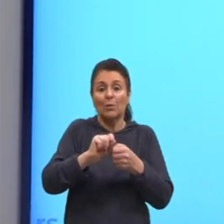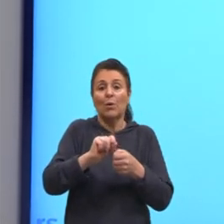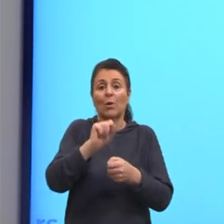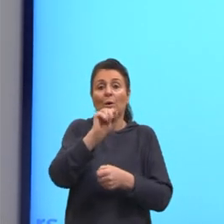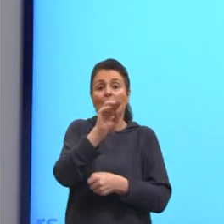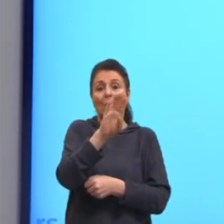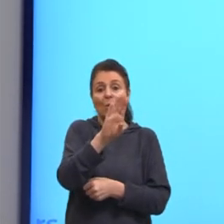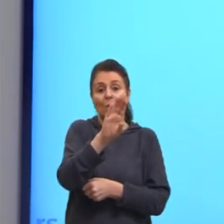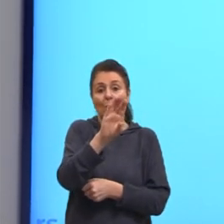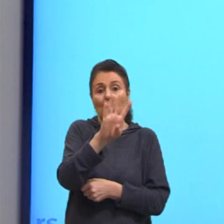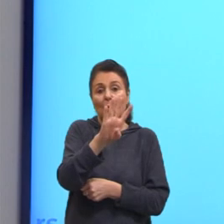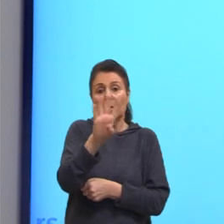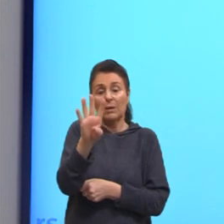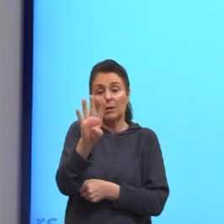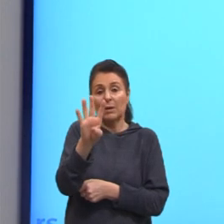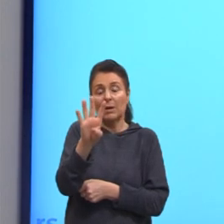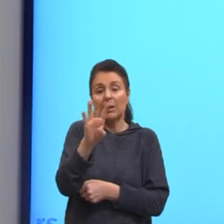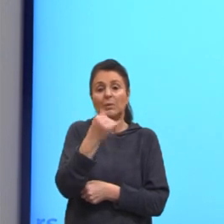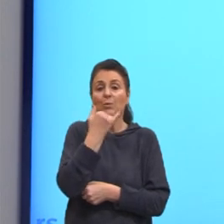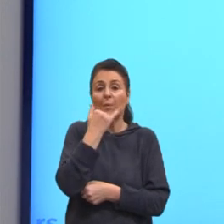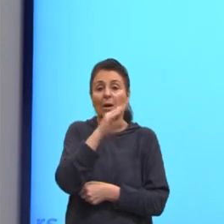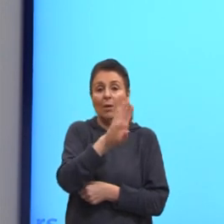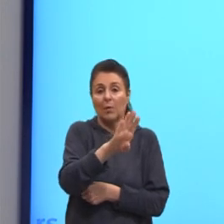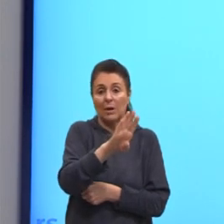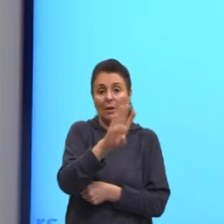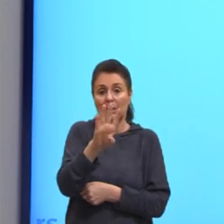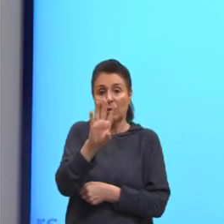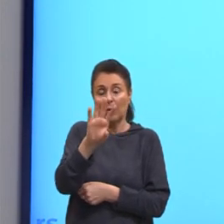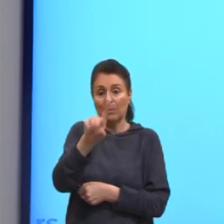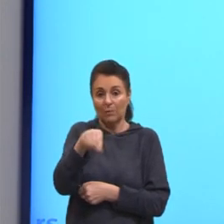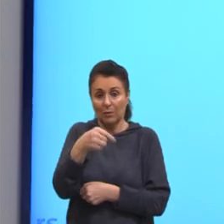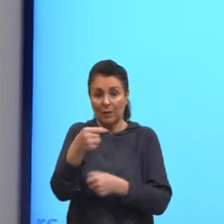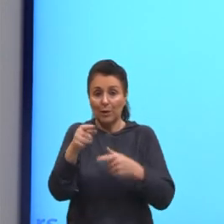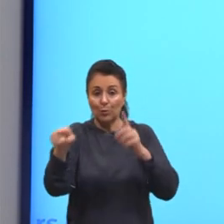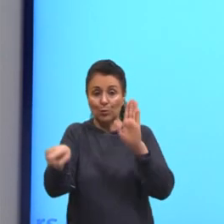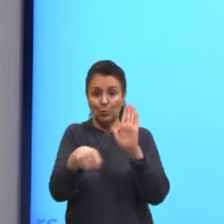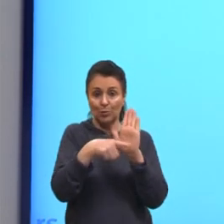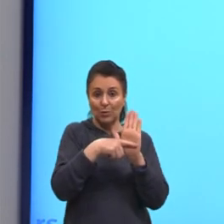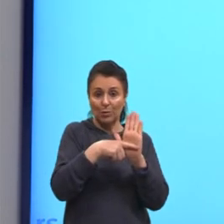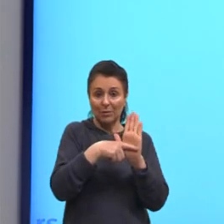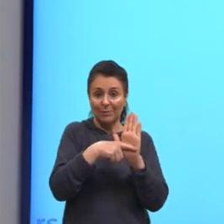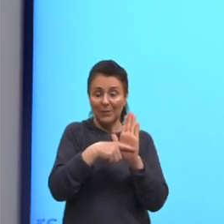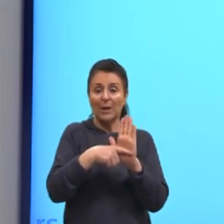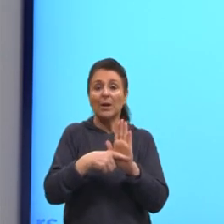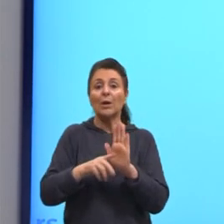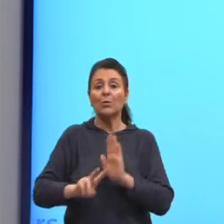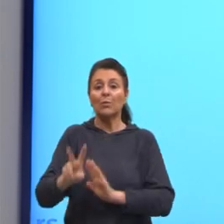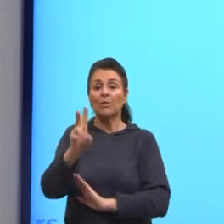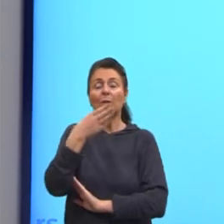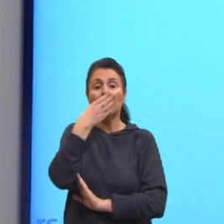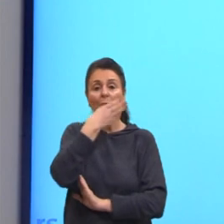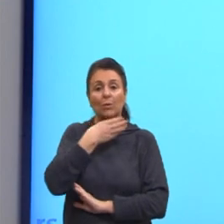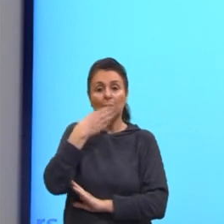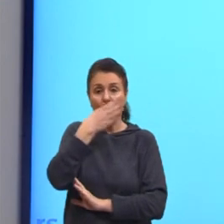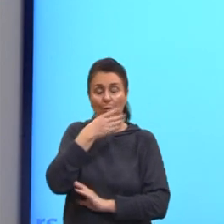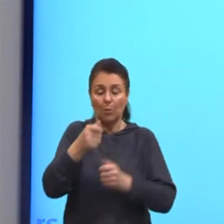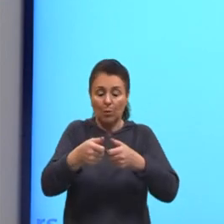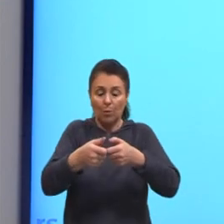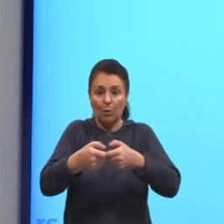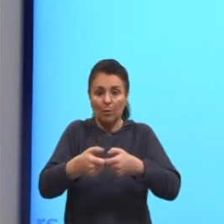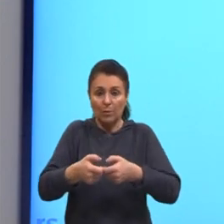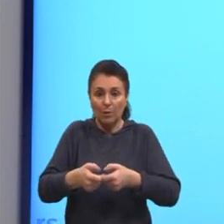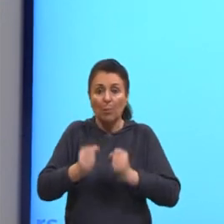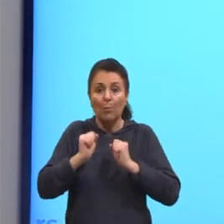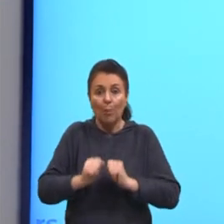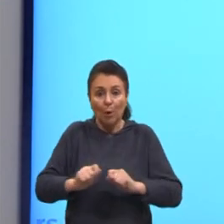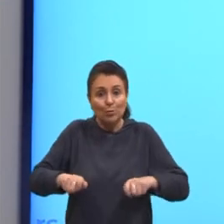subtrair 0,44, que era o valor do açúcar. Para o amendoim, eu posso gastar